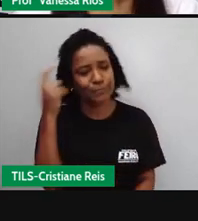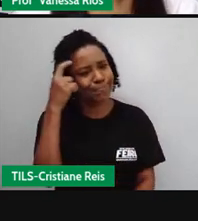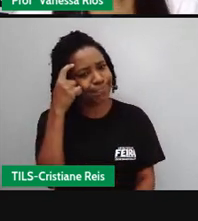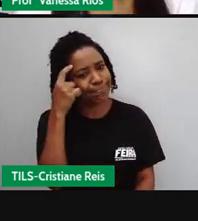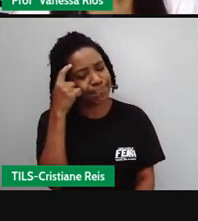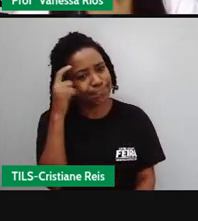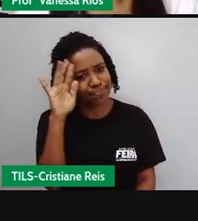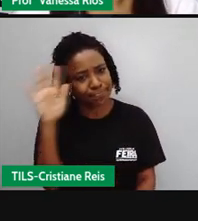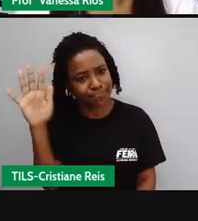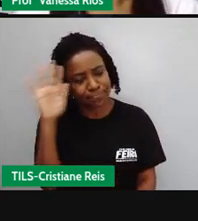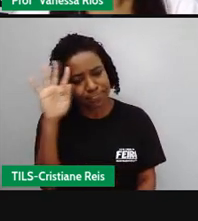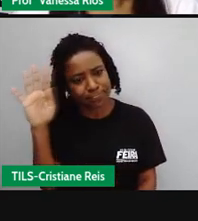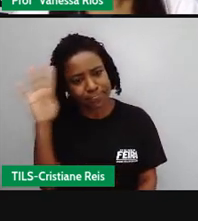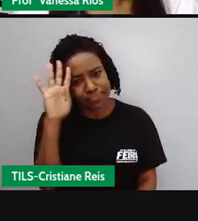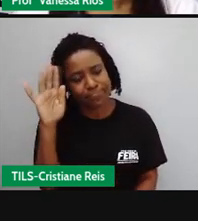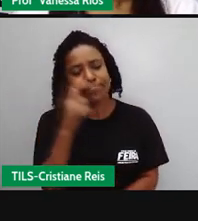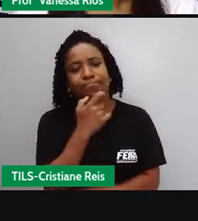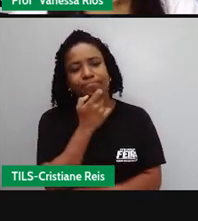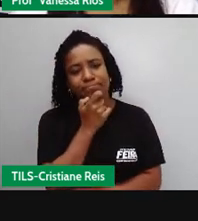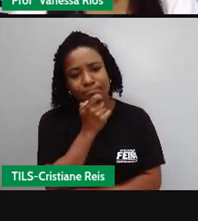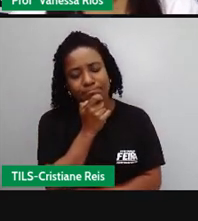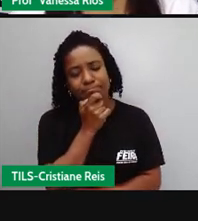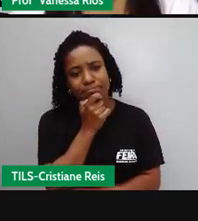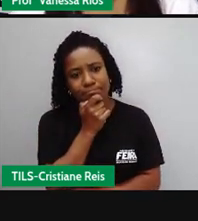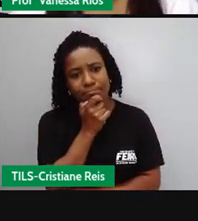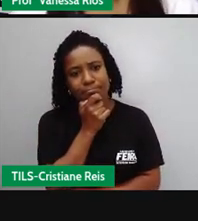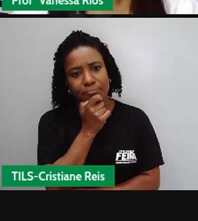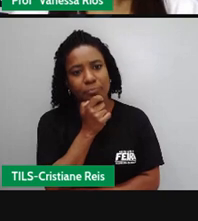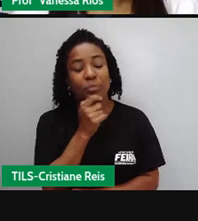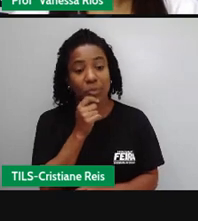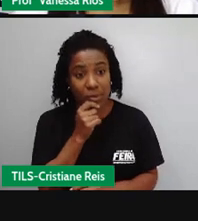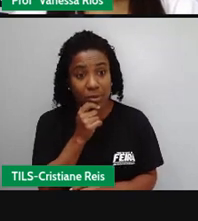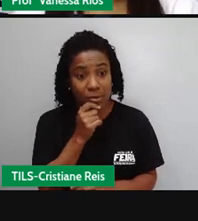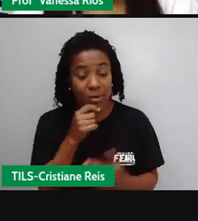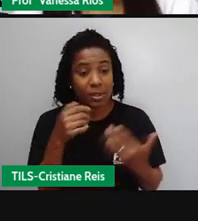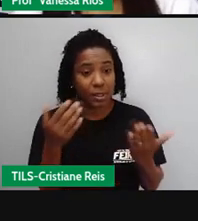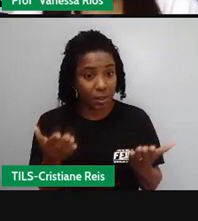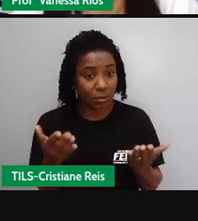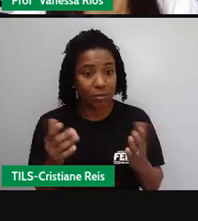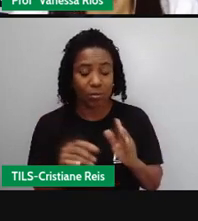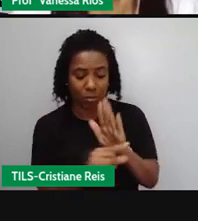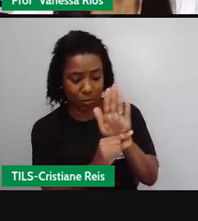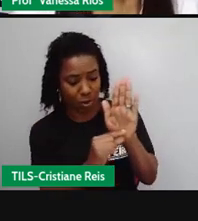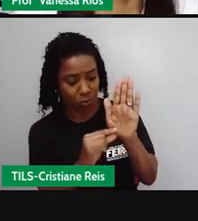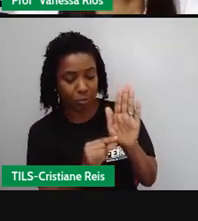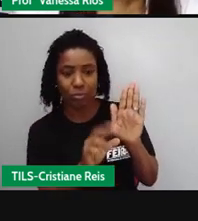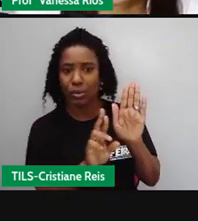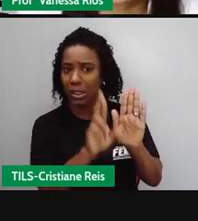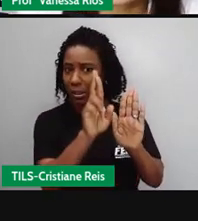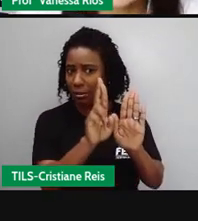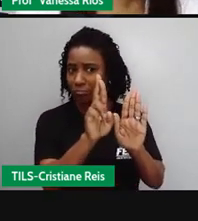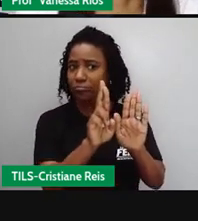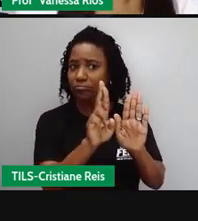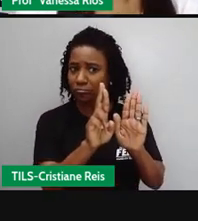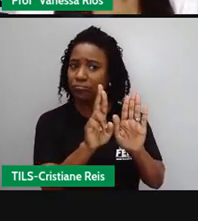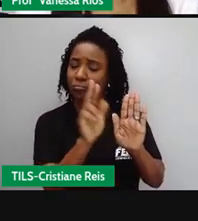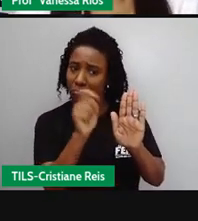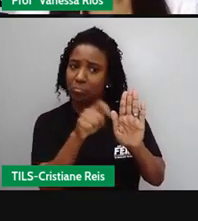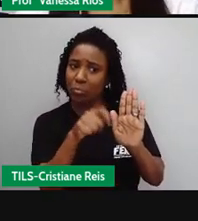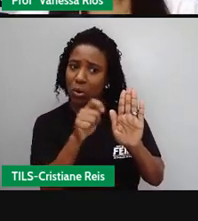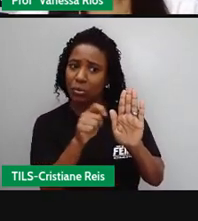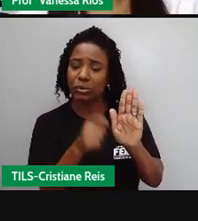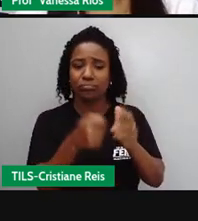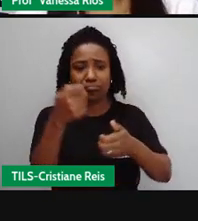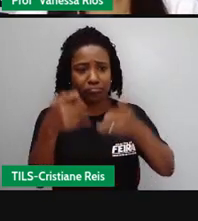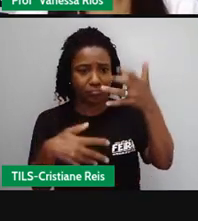né? Algumas situações. Então, a intenção do autor pode variar de acordo com o que está sendo contado, de acordo